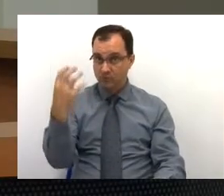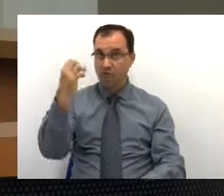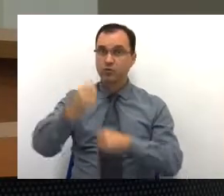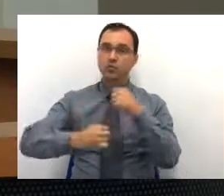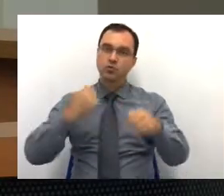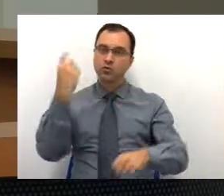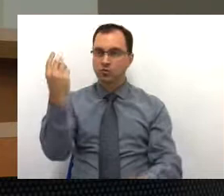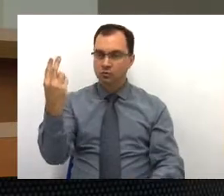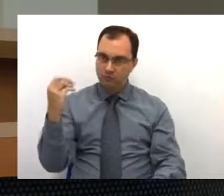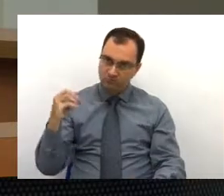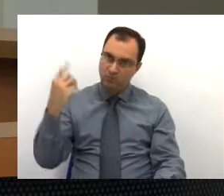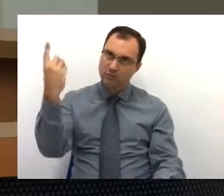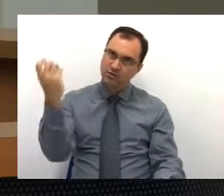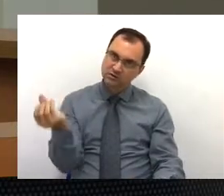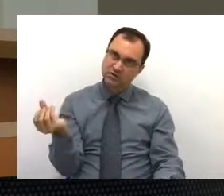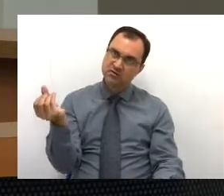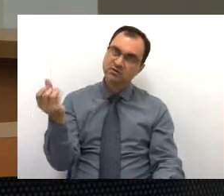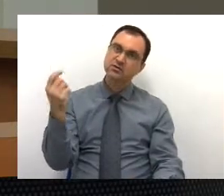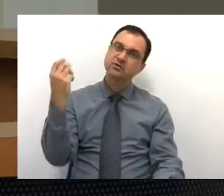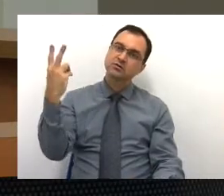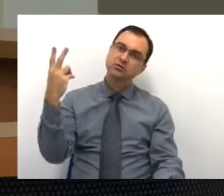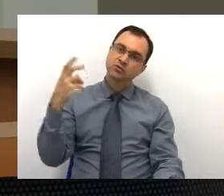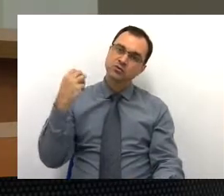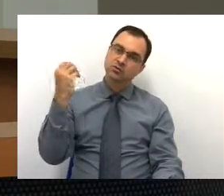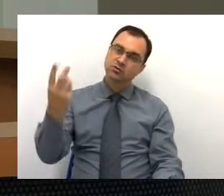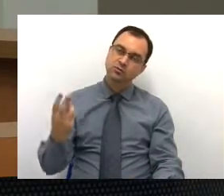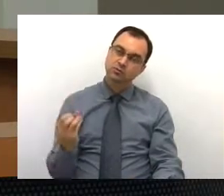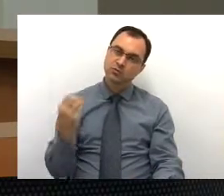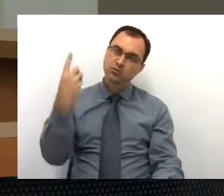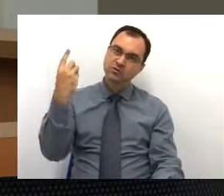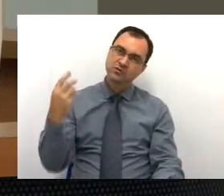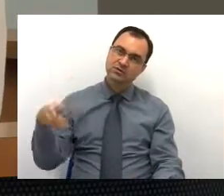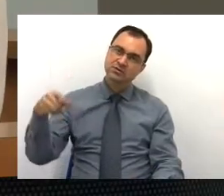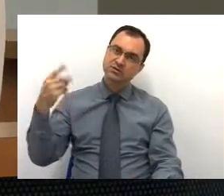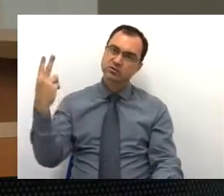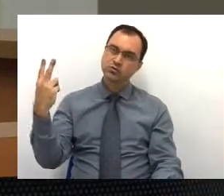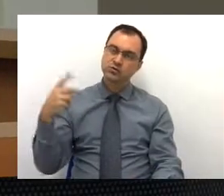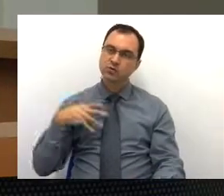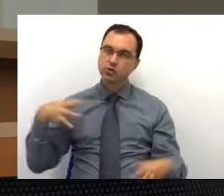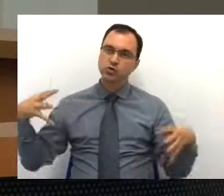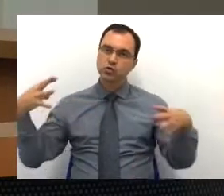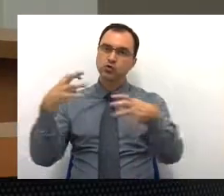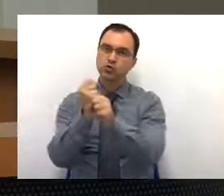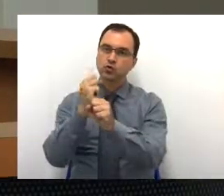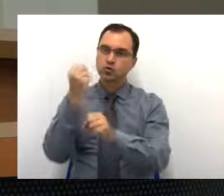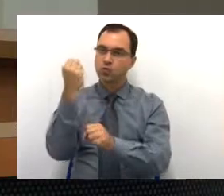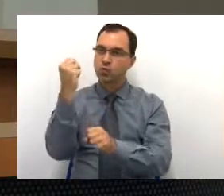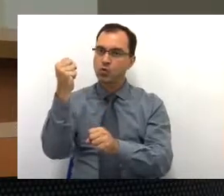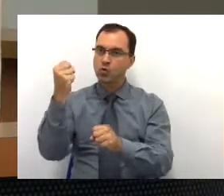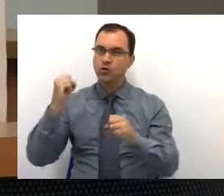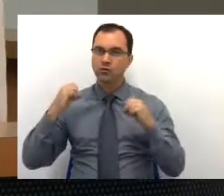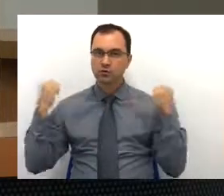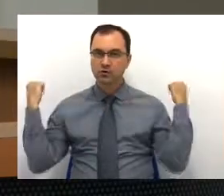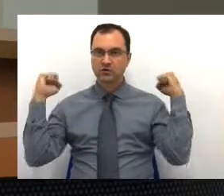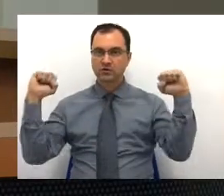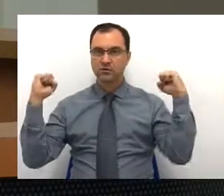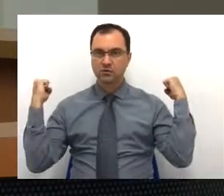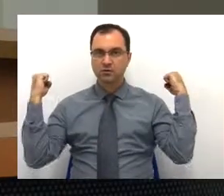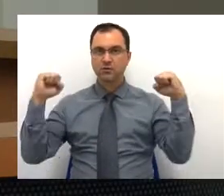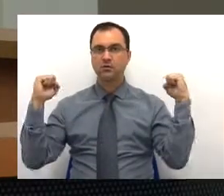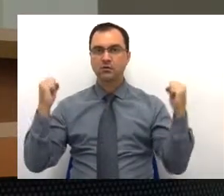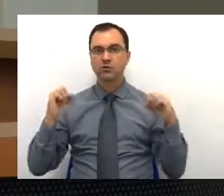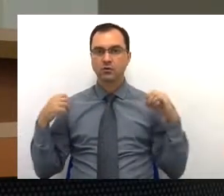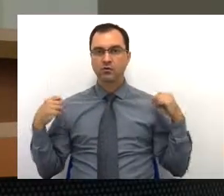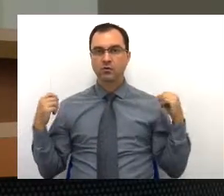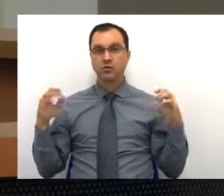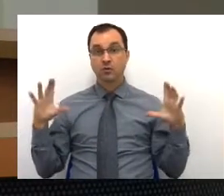2016 e duas em 2017. Perfazendo aí o total das oito academias. Cobertura